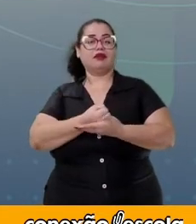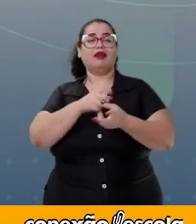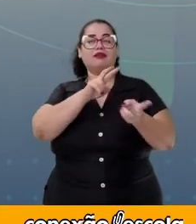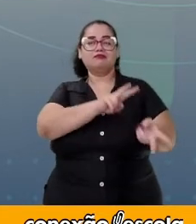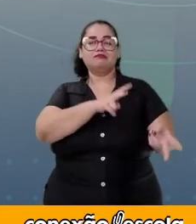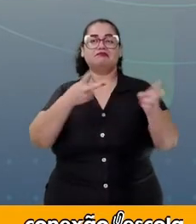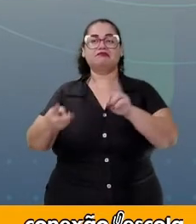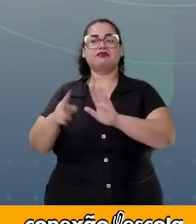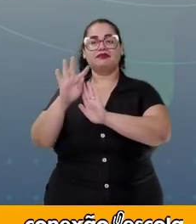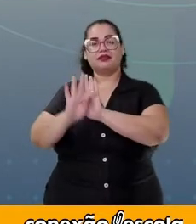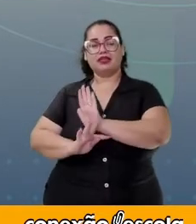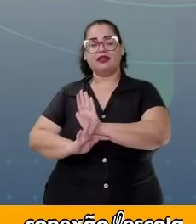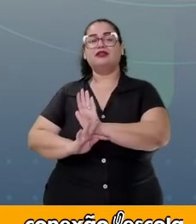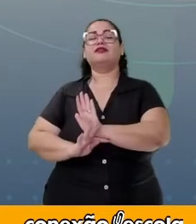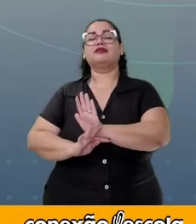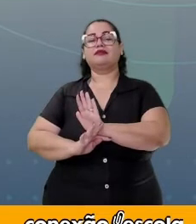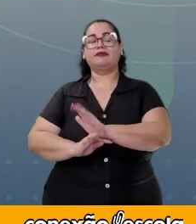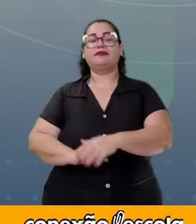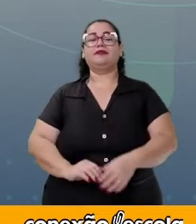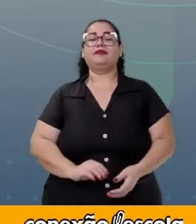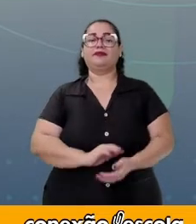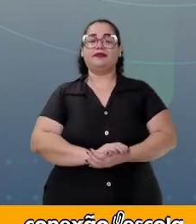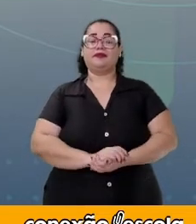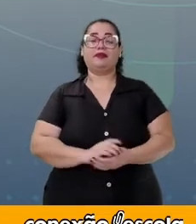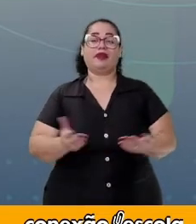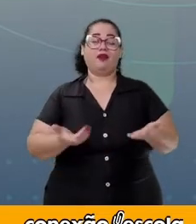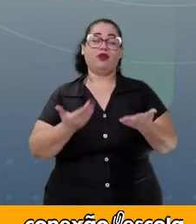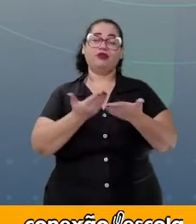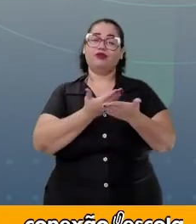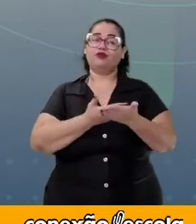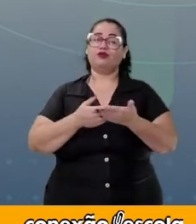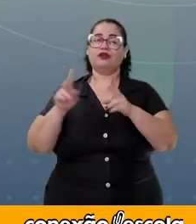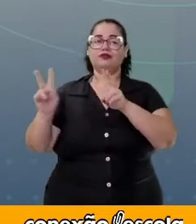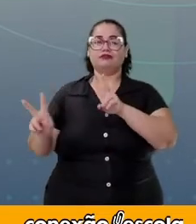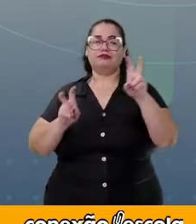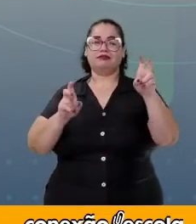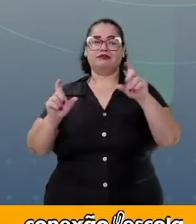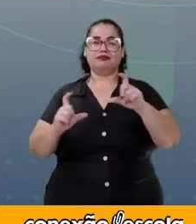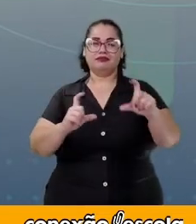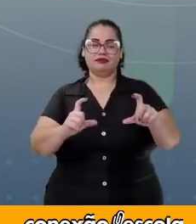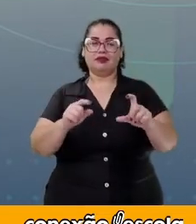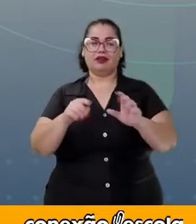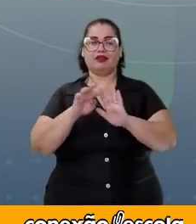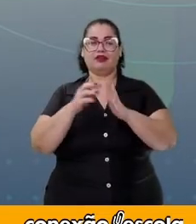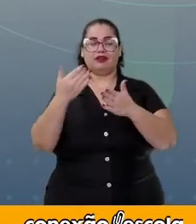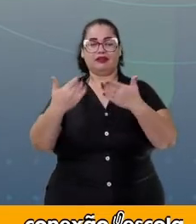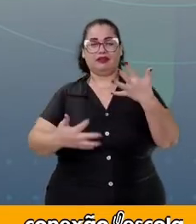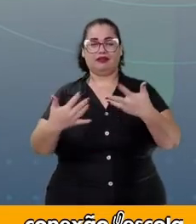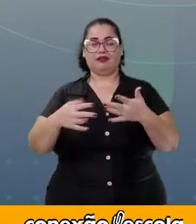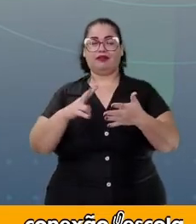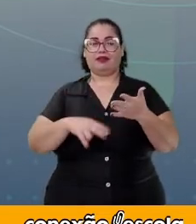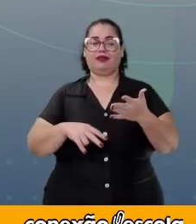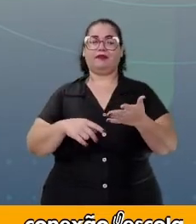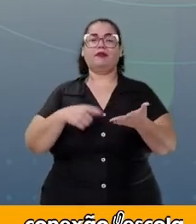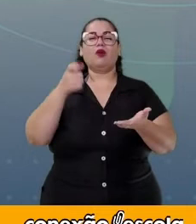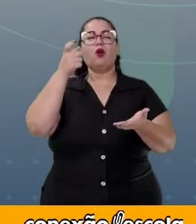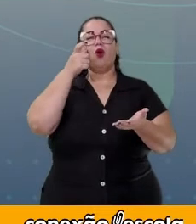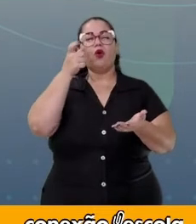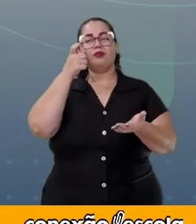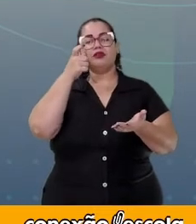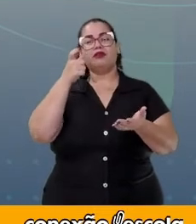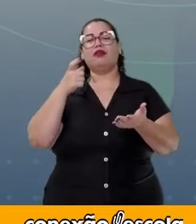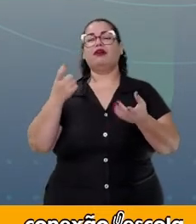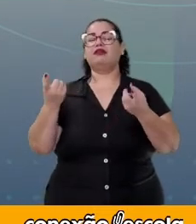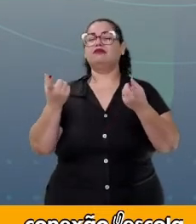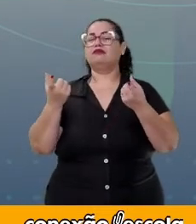transcrito. Vamos estudar esse último parágrafo da leitura que eu acabei de fazer. Vamos observar algumas